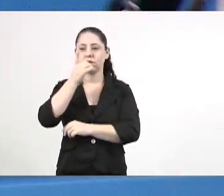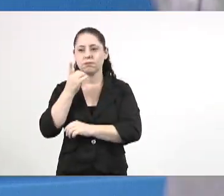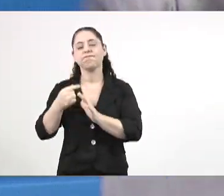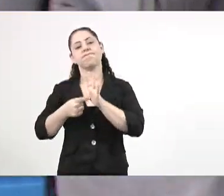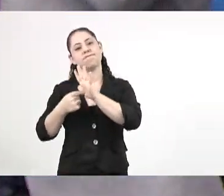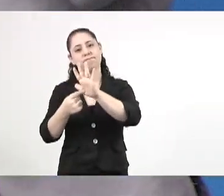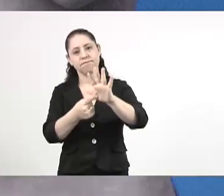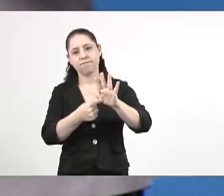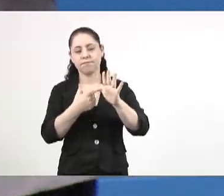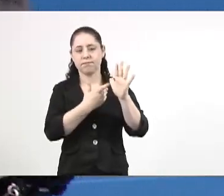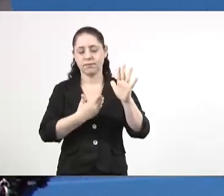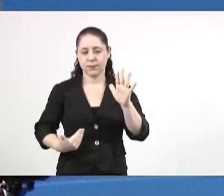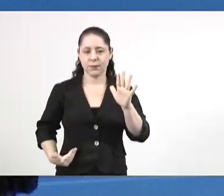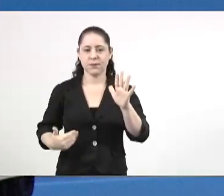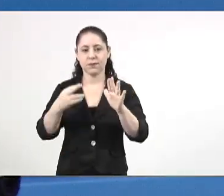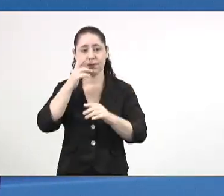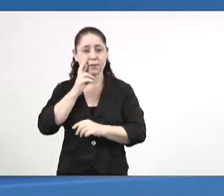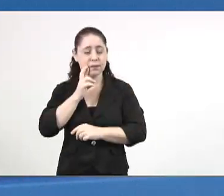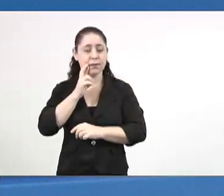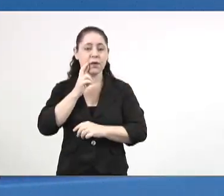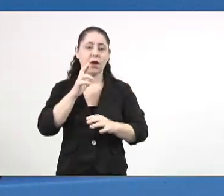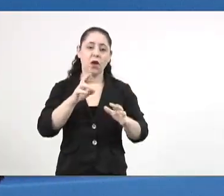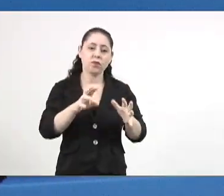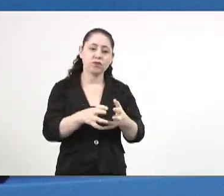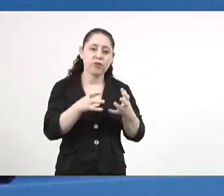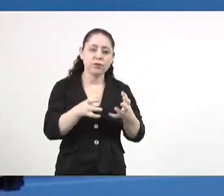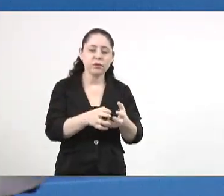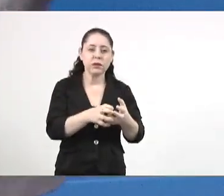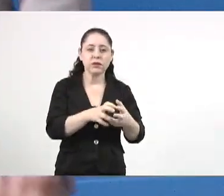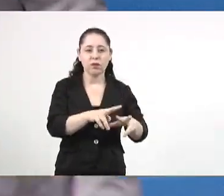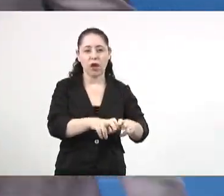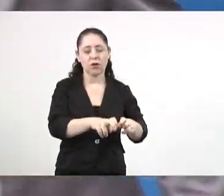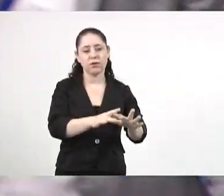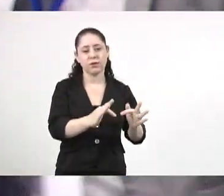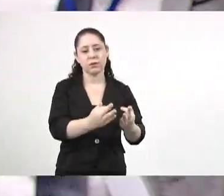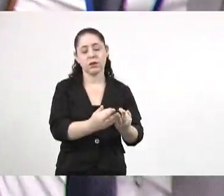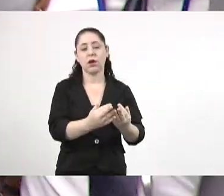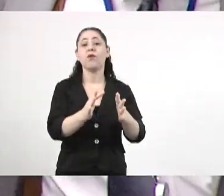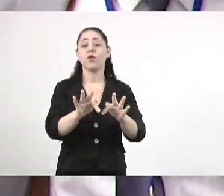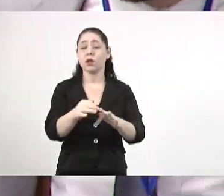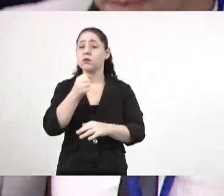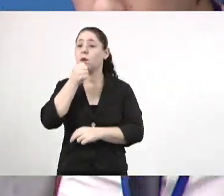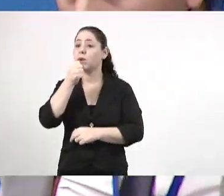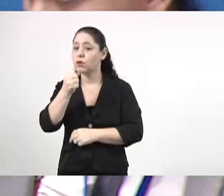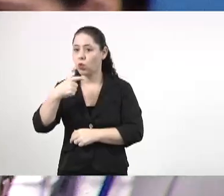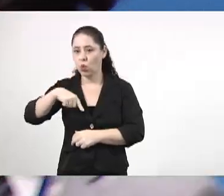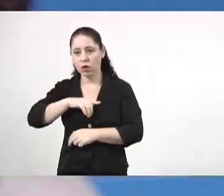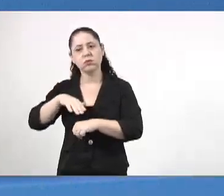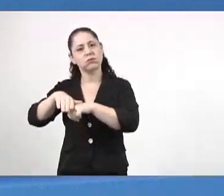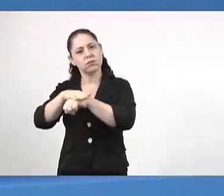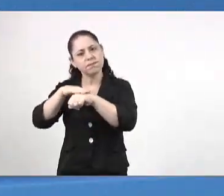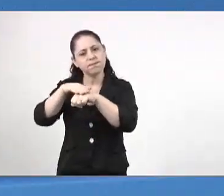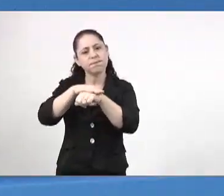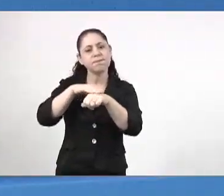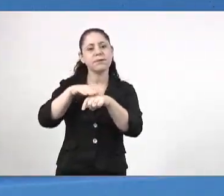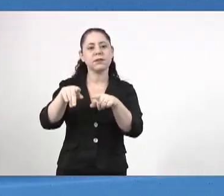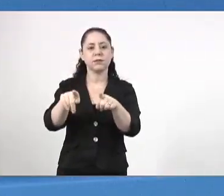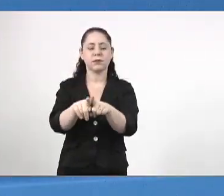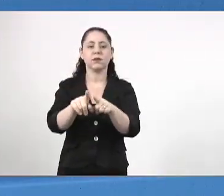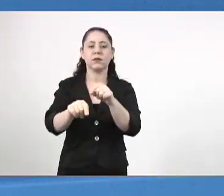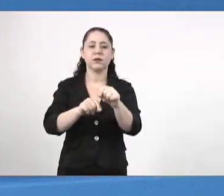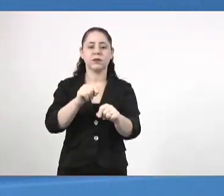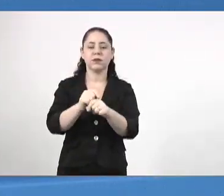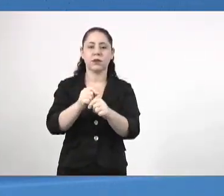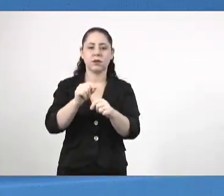apresentou para o governador da agricultura familiar, no final da entrevista nós conversamos também um pouco sobre